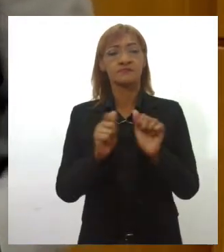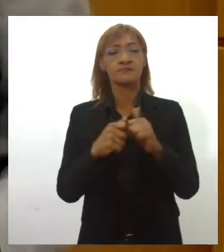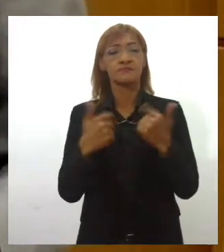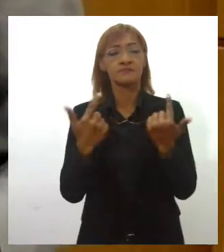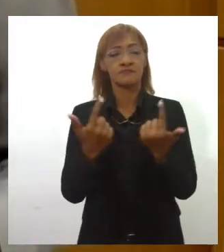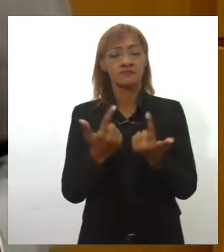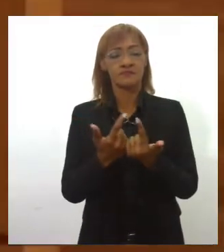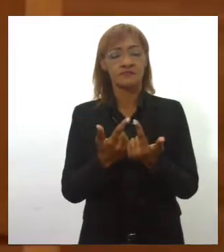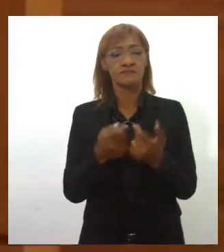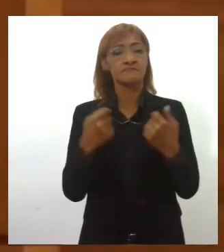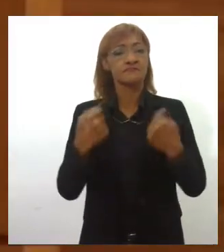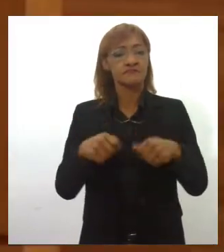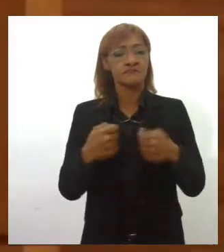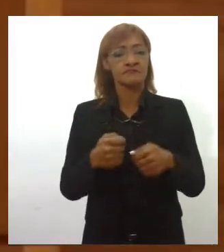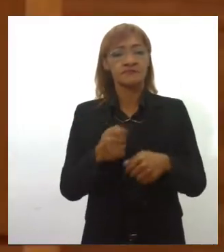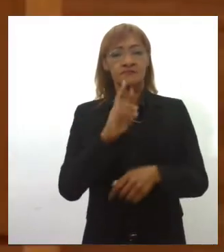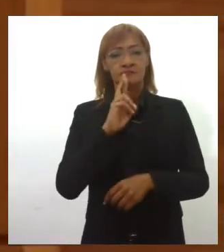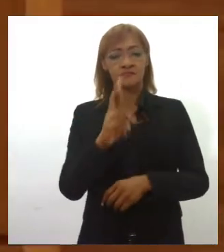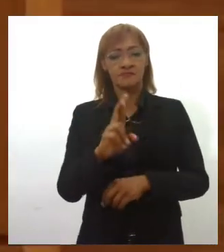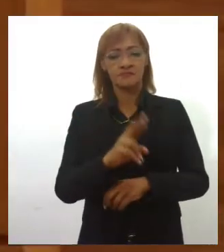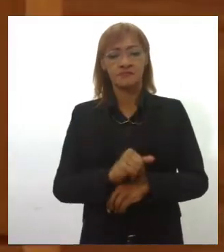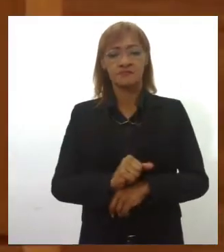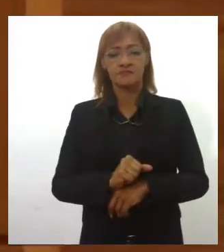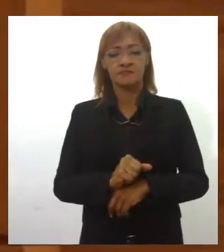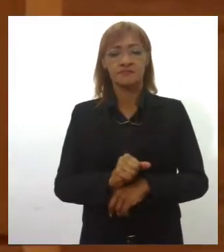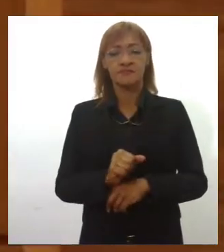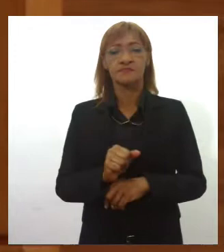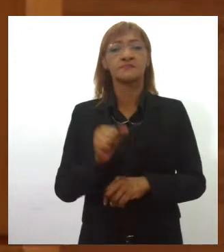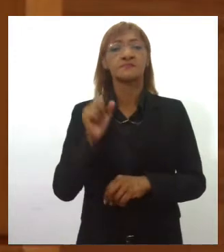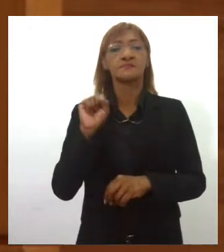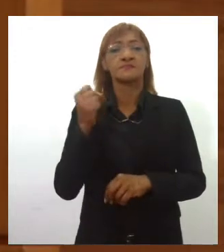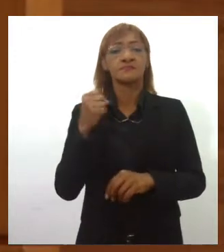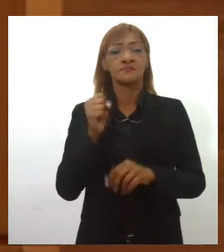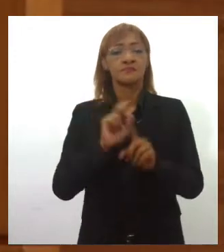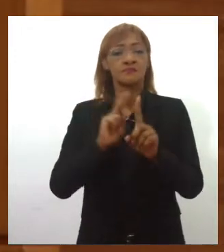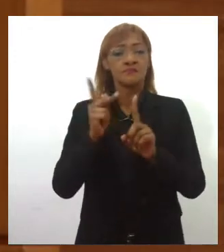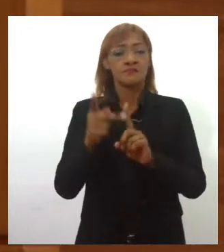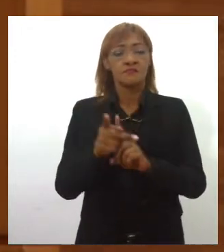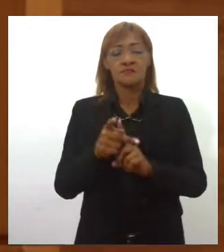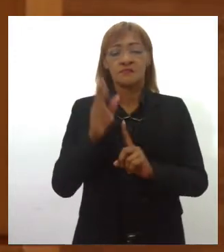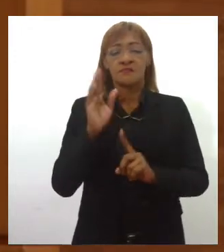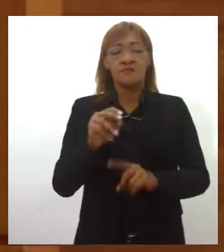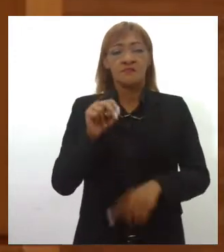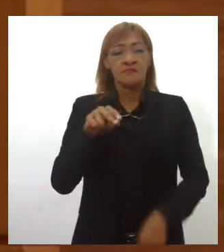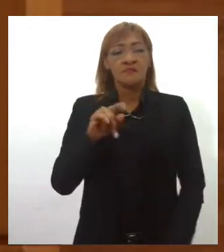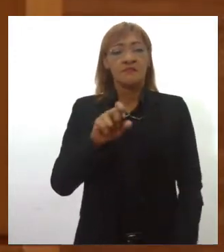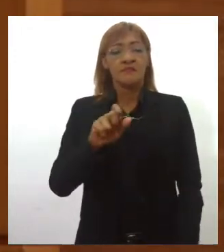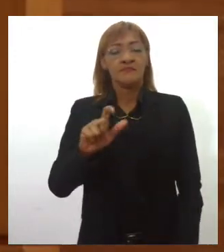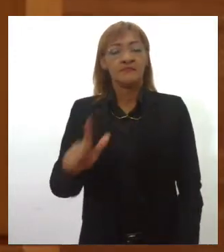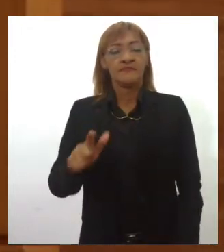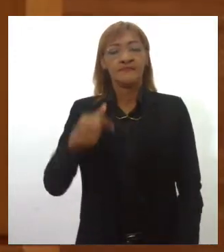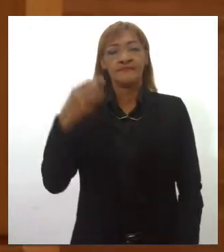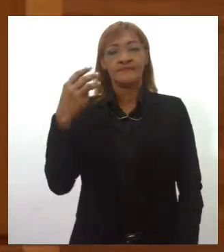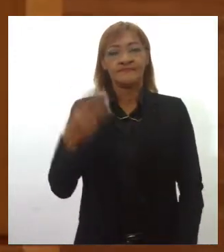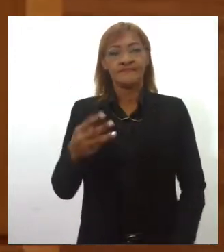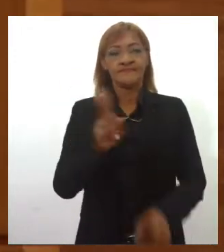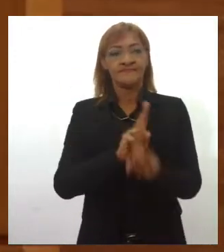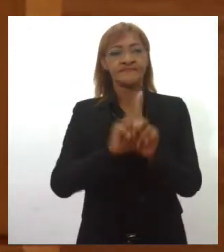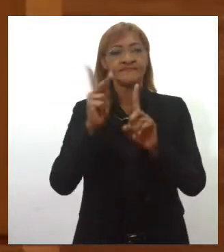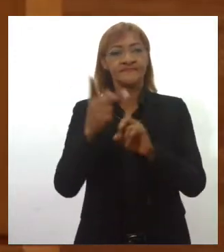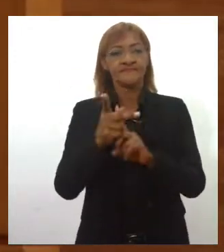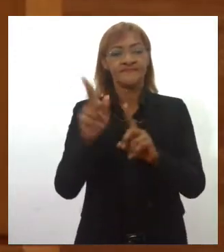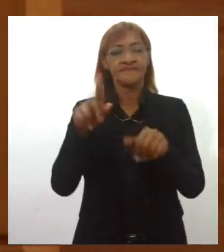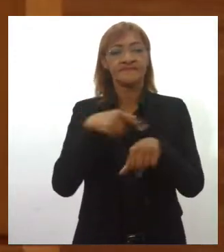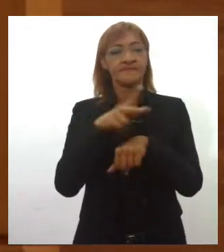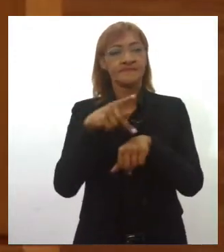se posicionar. O Sergipe Previdência conquistou o nível 3 do selo de regime de Previdência Social do país. É a segunda